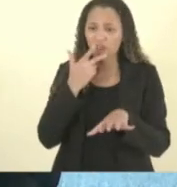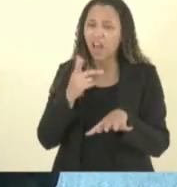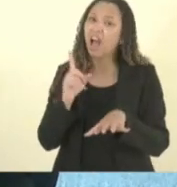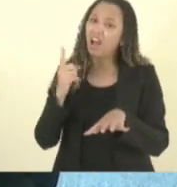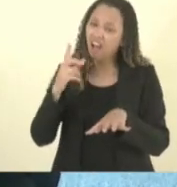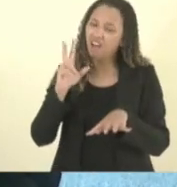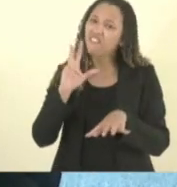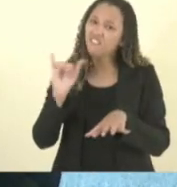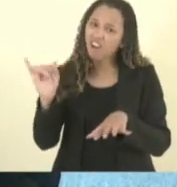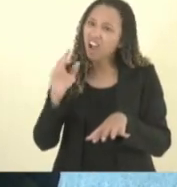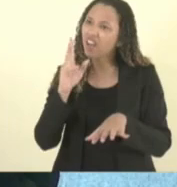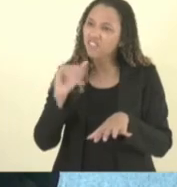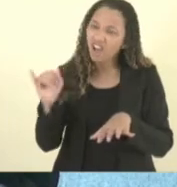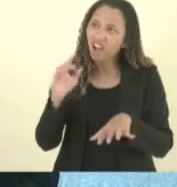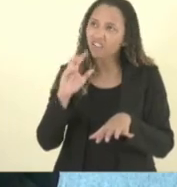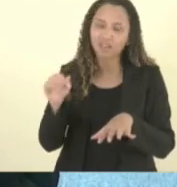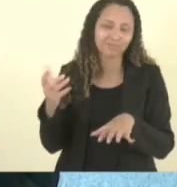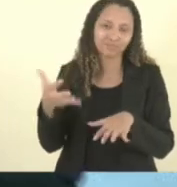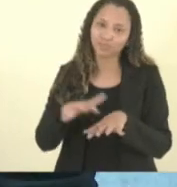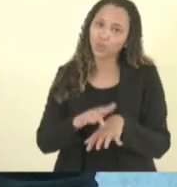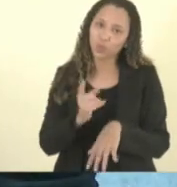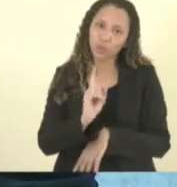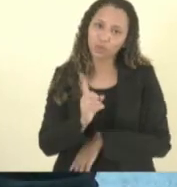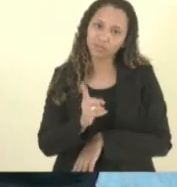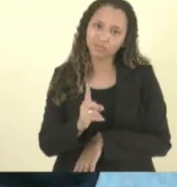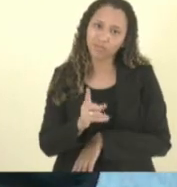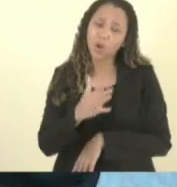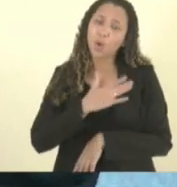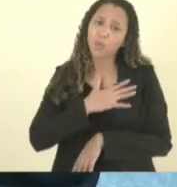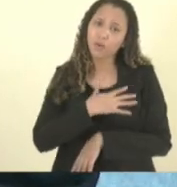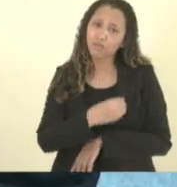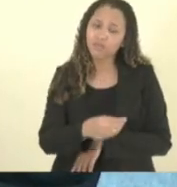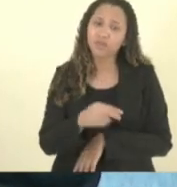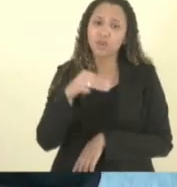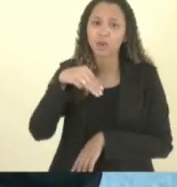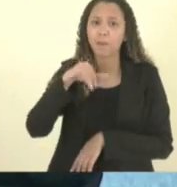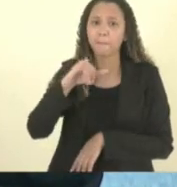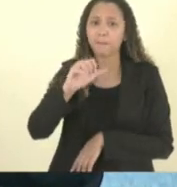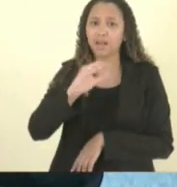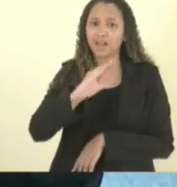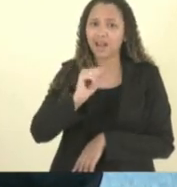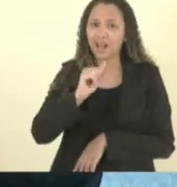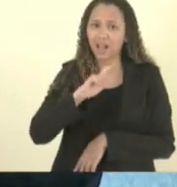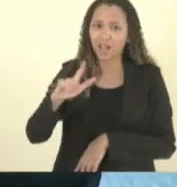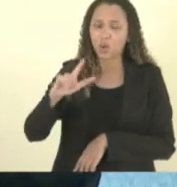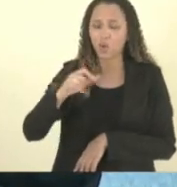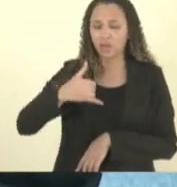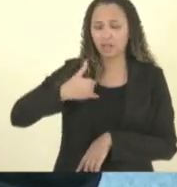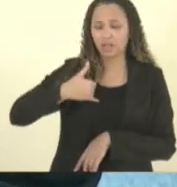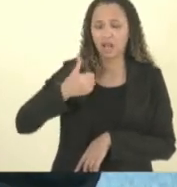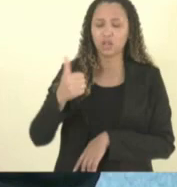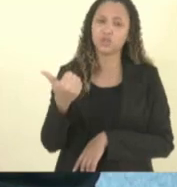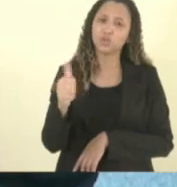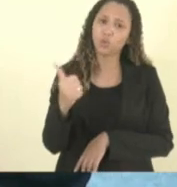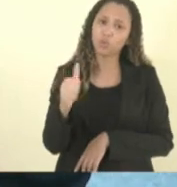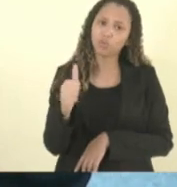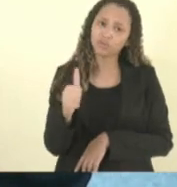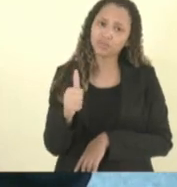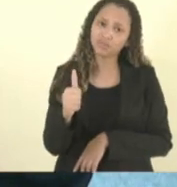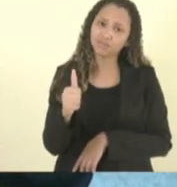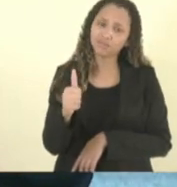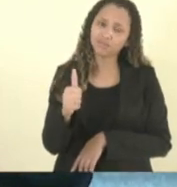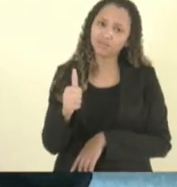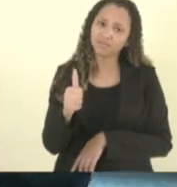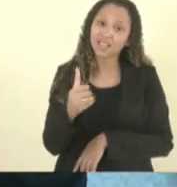não inclui eu tenho um filho Micael ele tem 11 anos tá na sexta